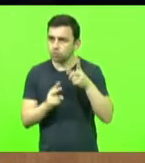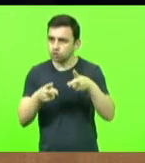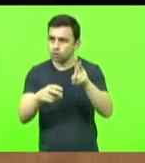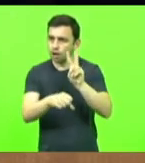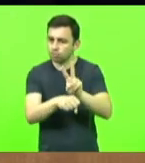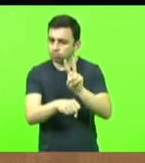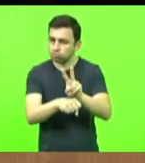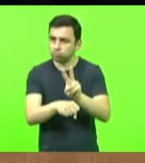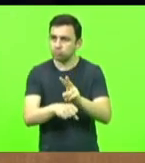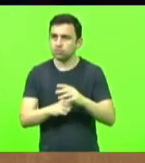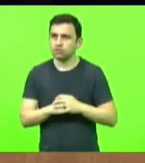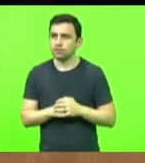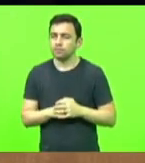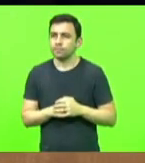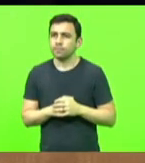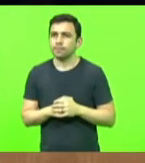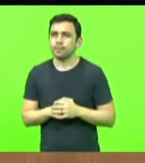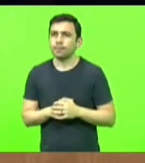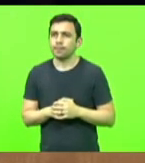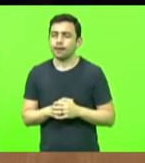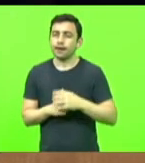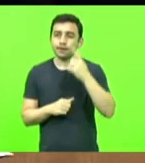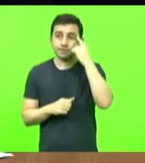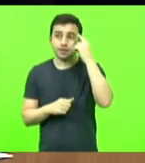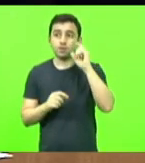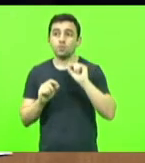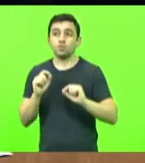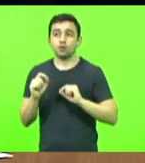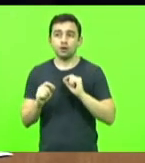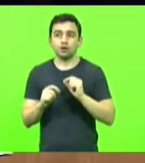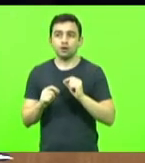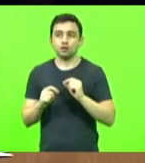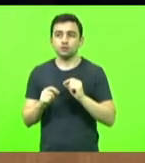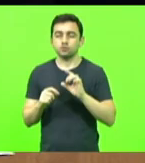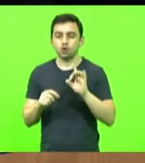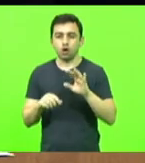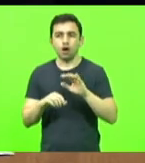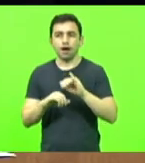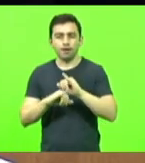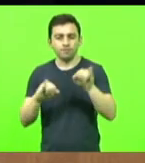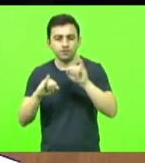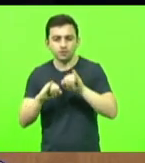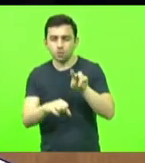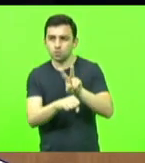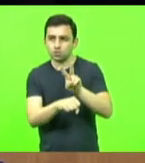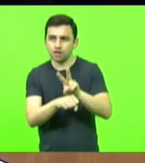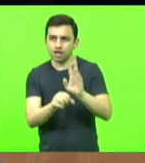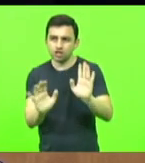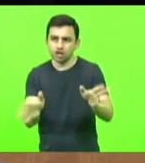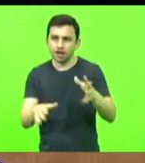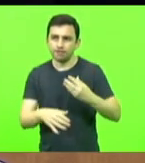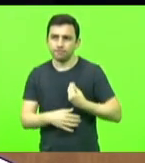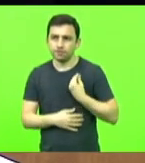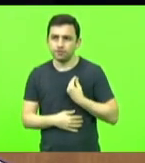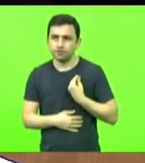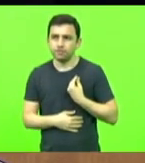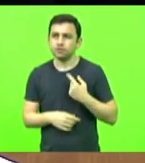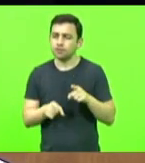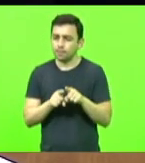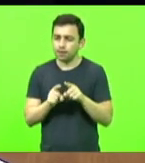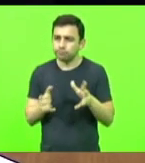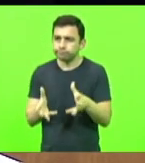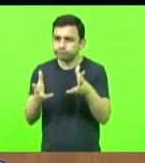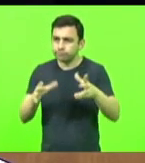é que não fique apenas na preservação das áreas já existentes. Podemos avançar no incentivo ao